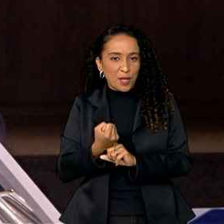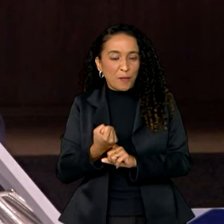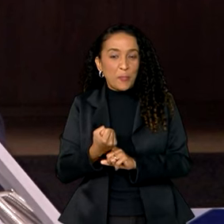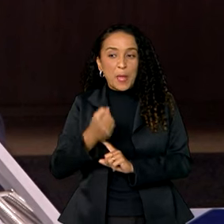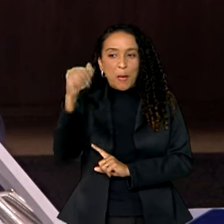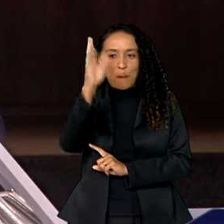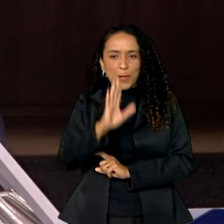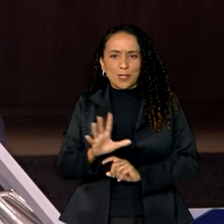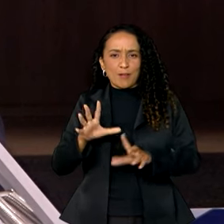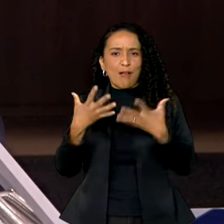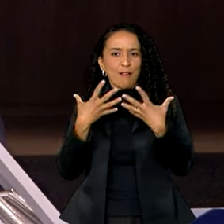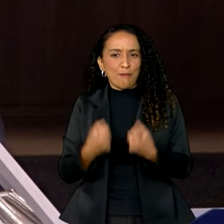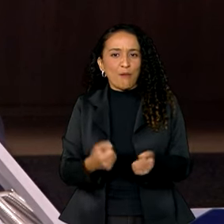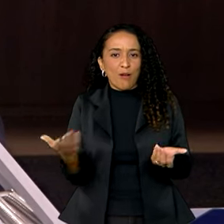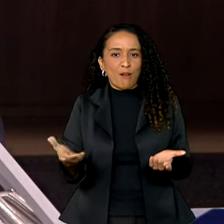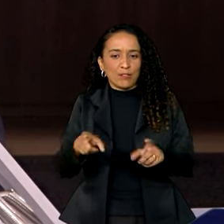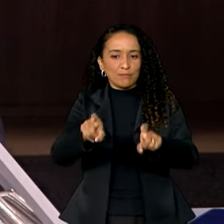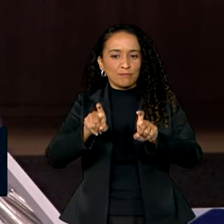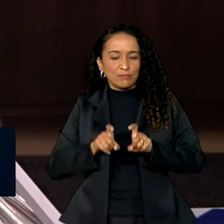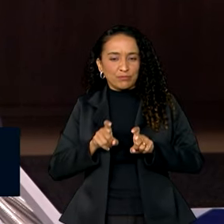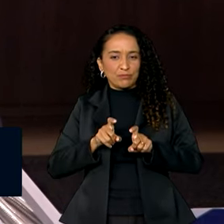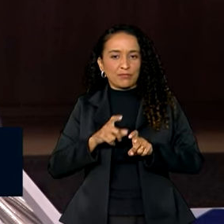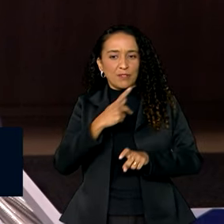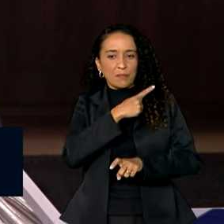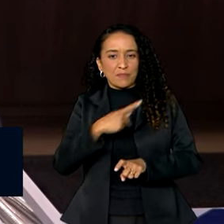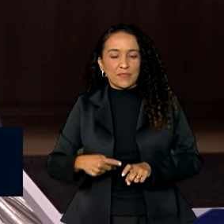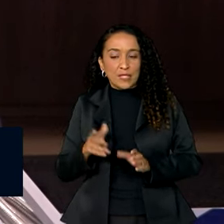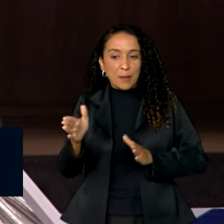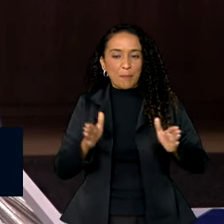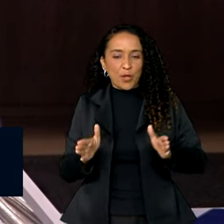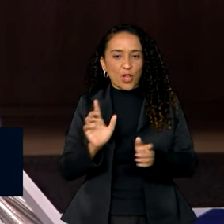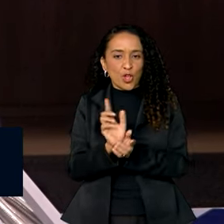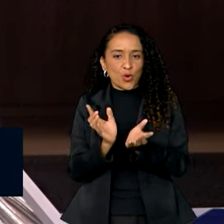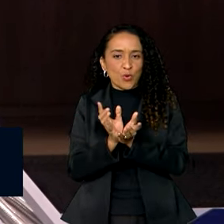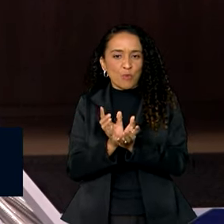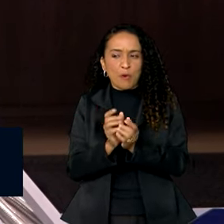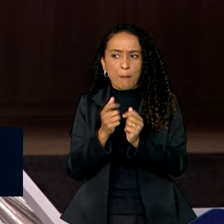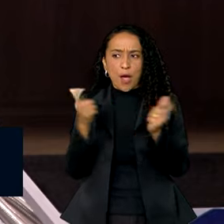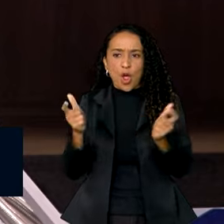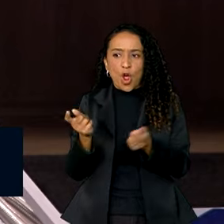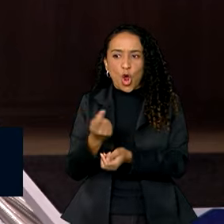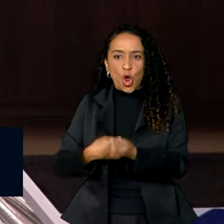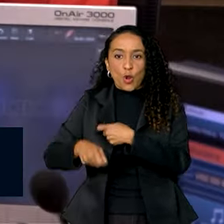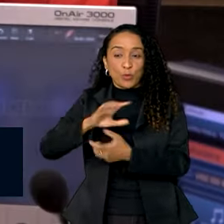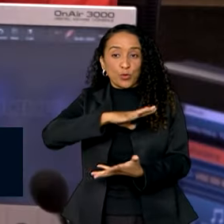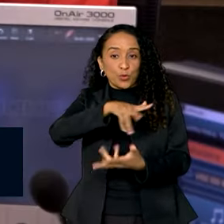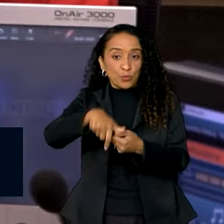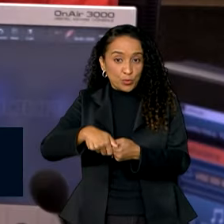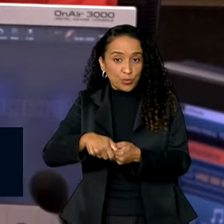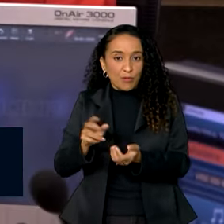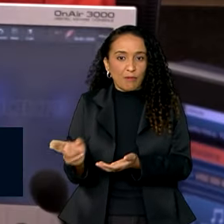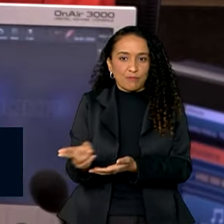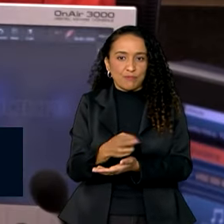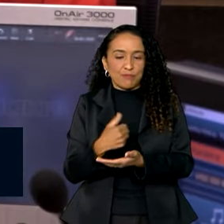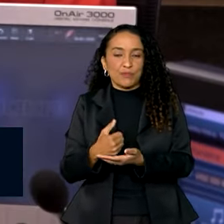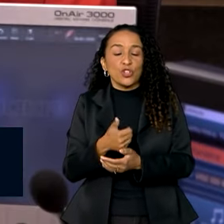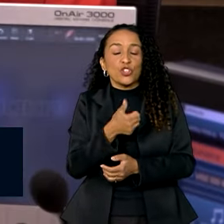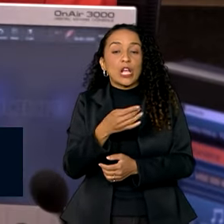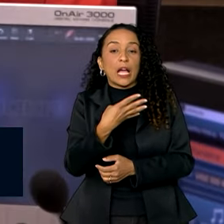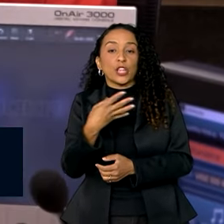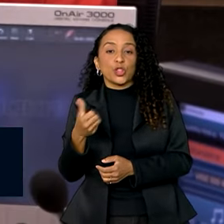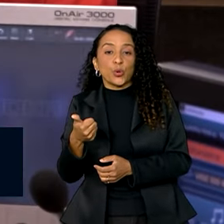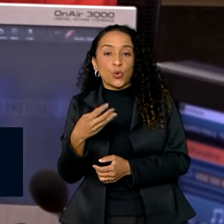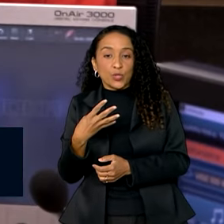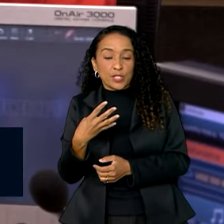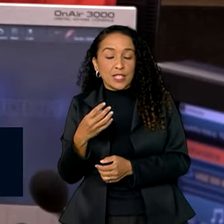O Brasil assumiu esse ano a presidência temporária do grupo formado pelas maiores economias do mundo. Entre os dias 14 e 16